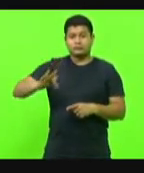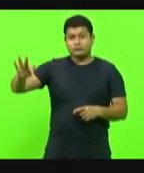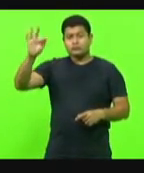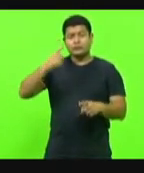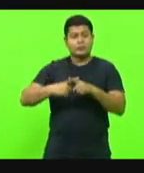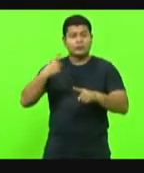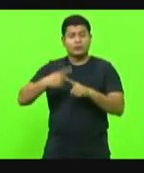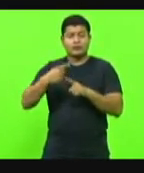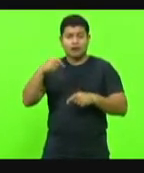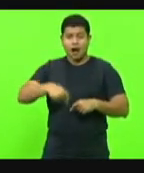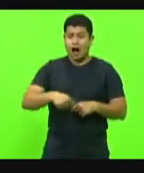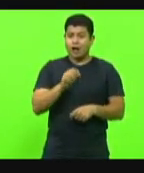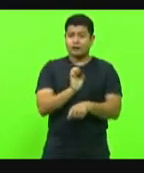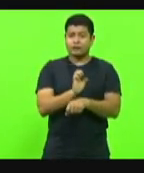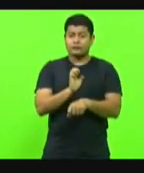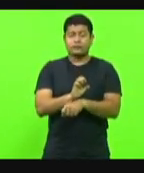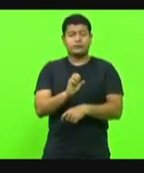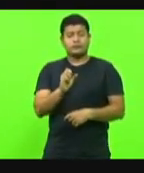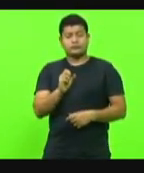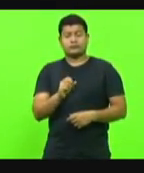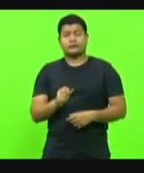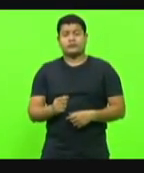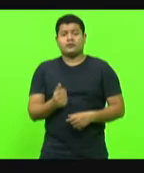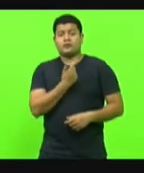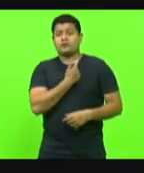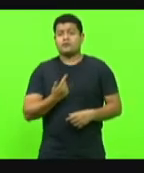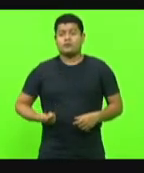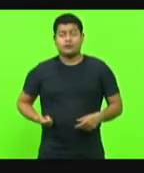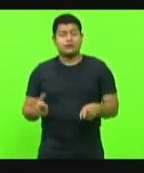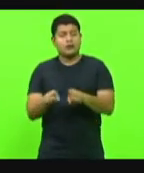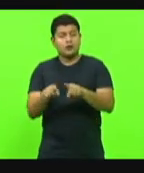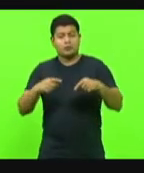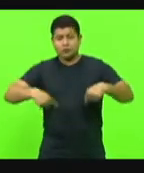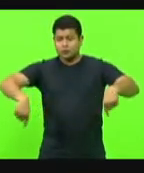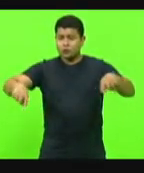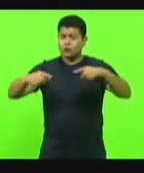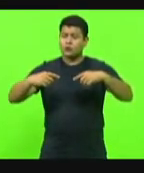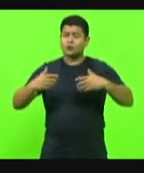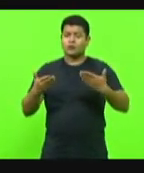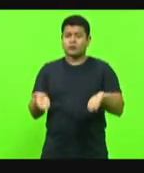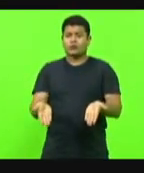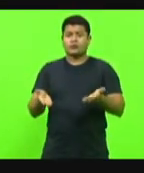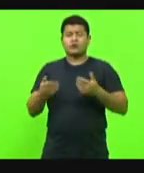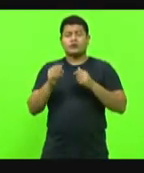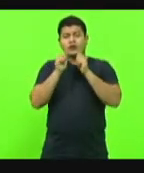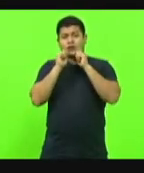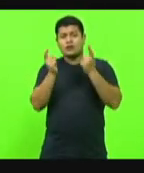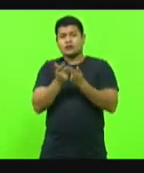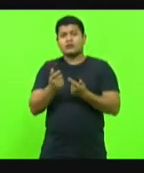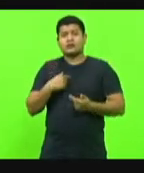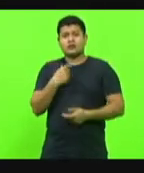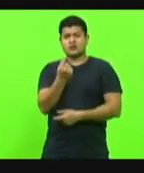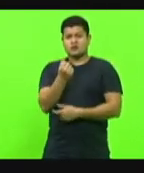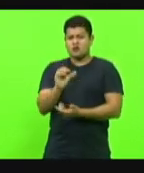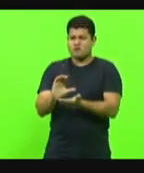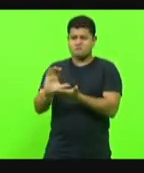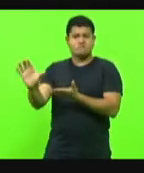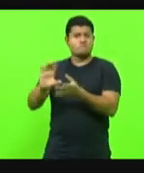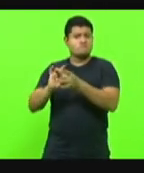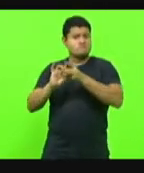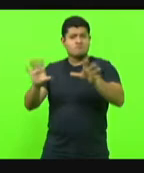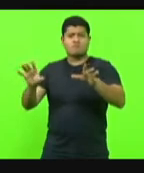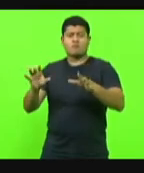e nós aqui, deputados estaduais, estamos fazendo a nossa parte colocando recurso nas rodovias federais.